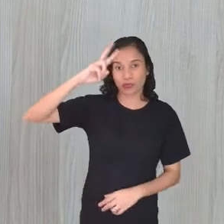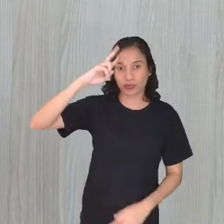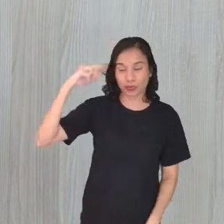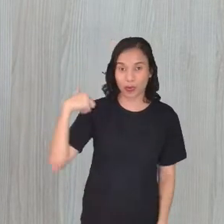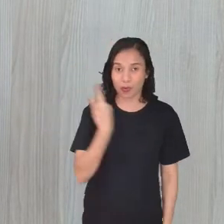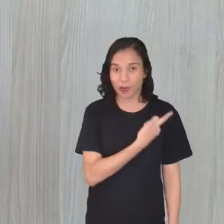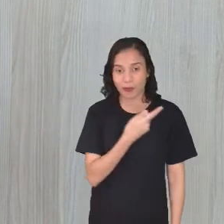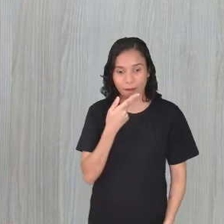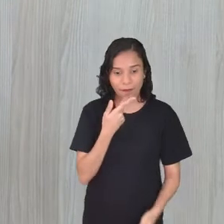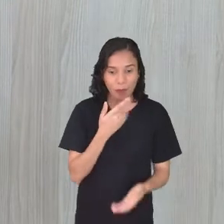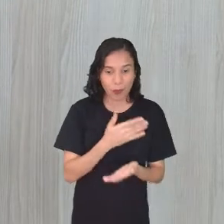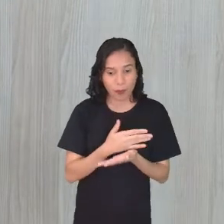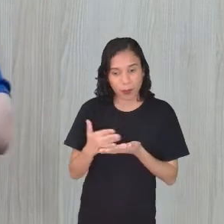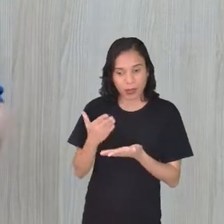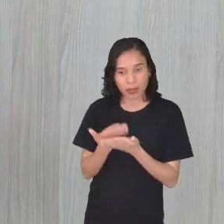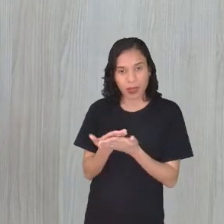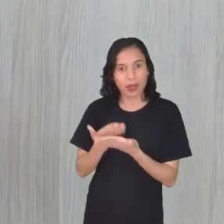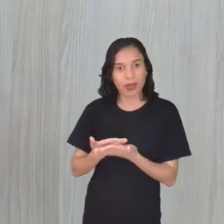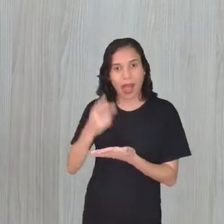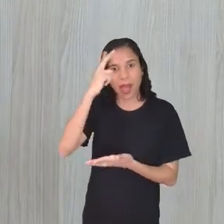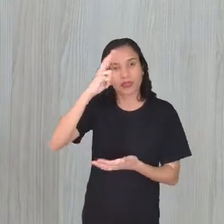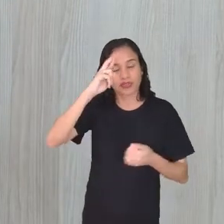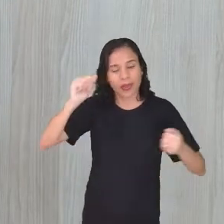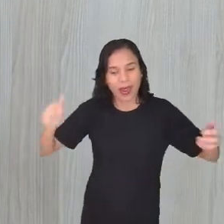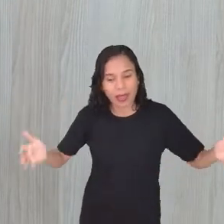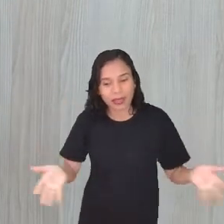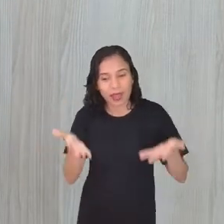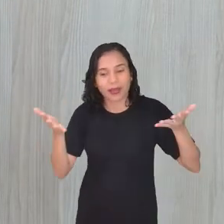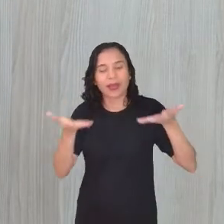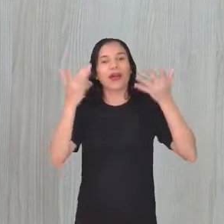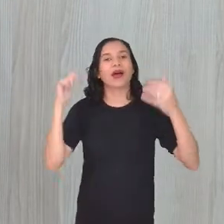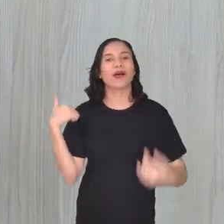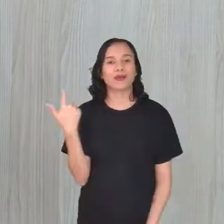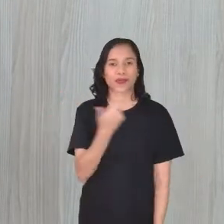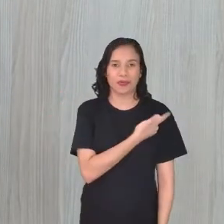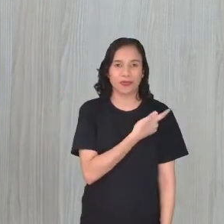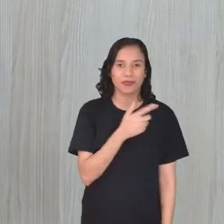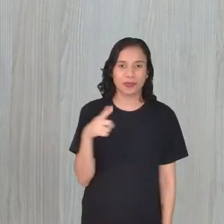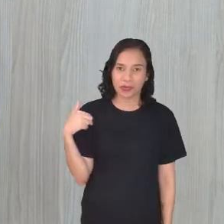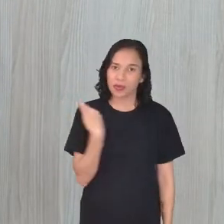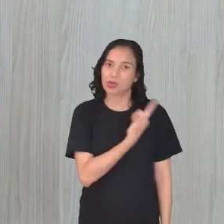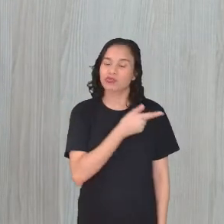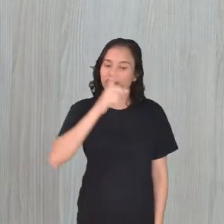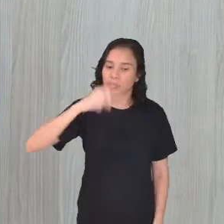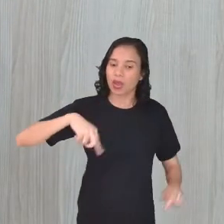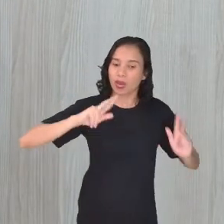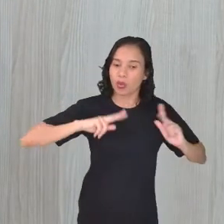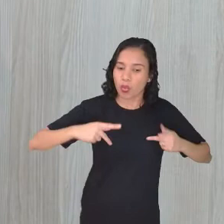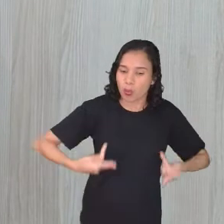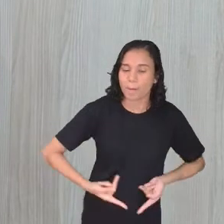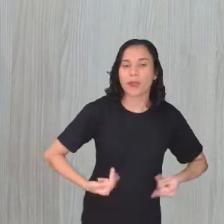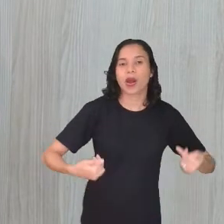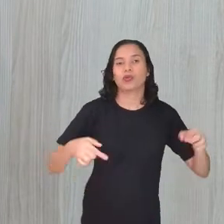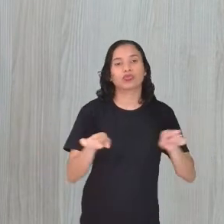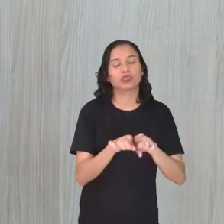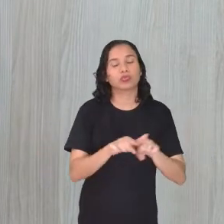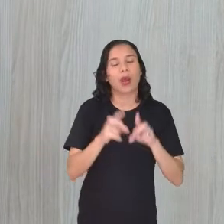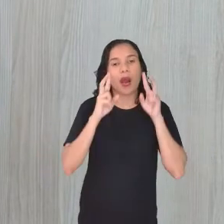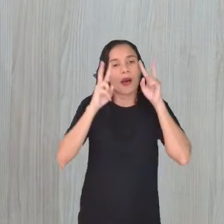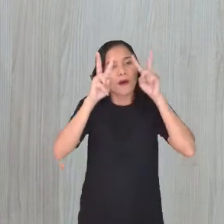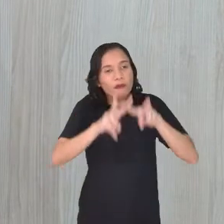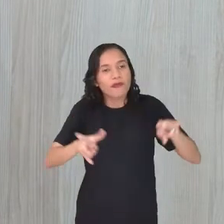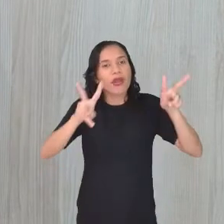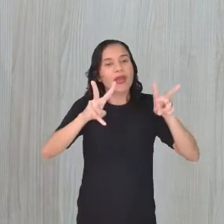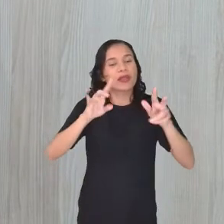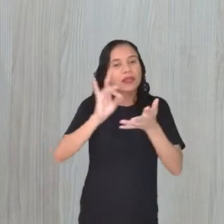falou no início da aula, né? Ela enriquece a gente, né? E a gente como ser humano, vendo o que foi